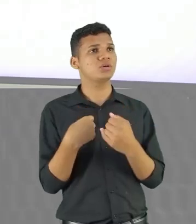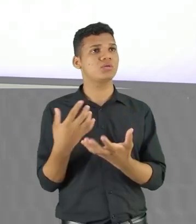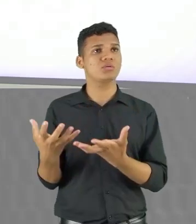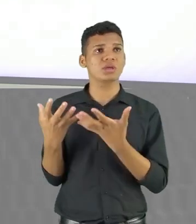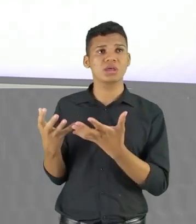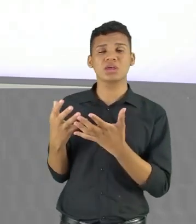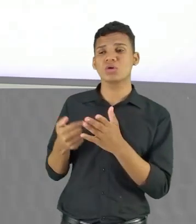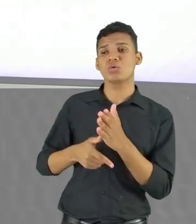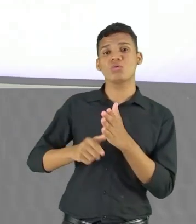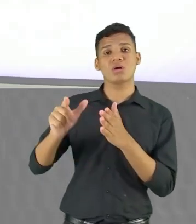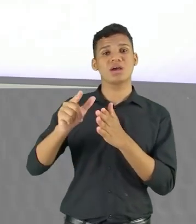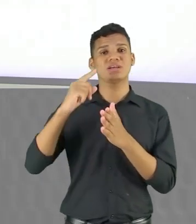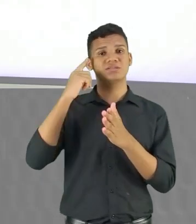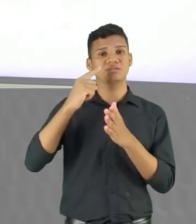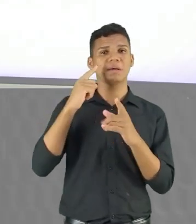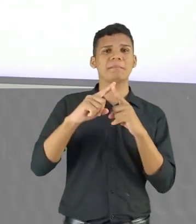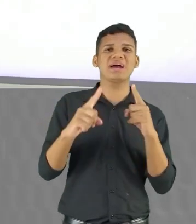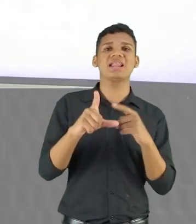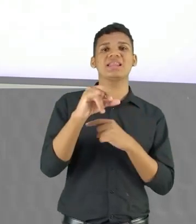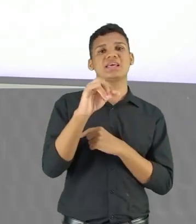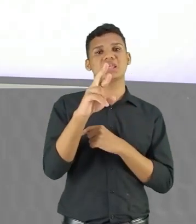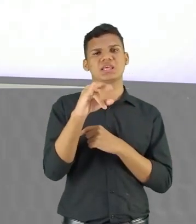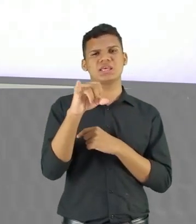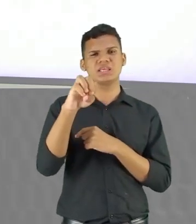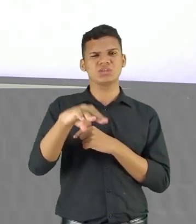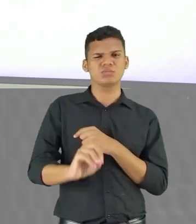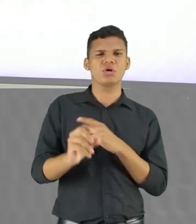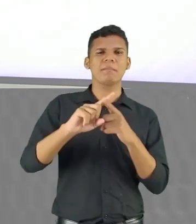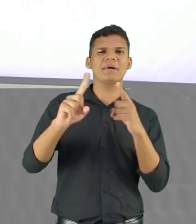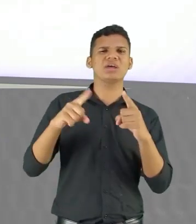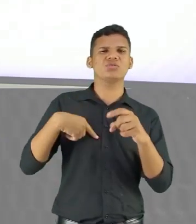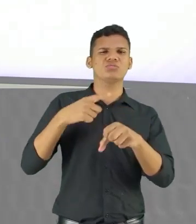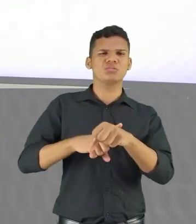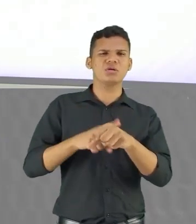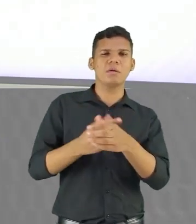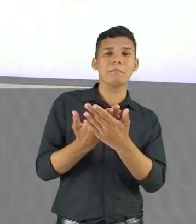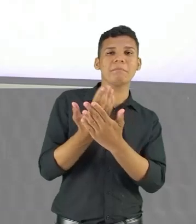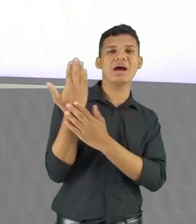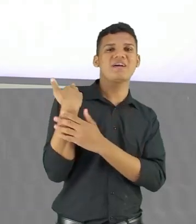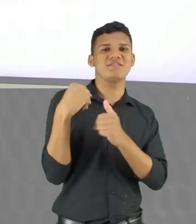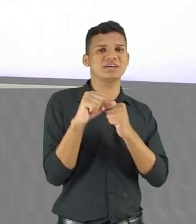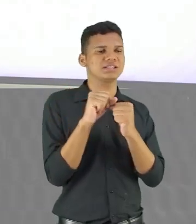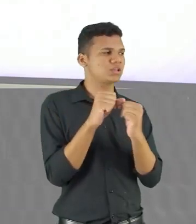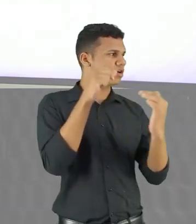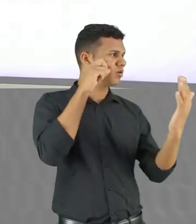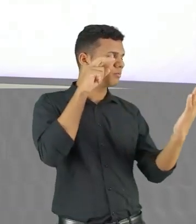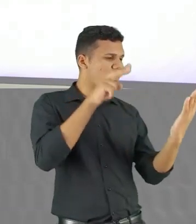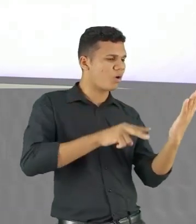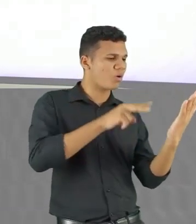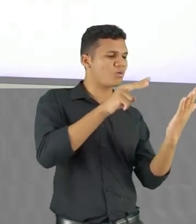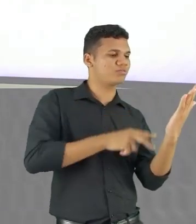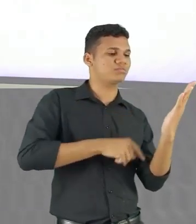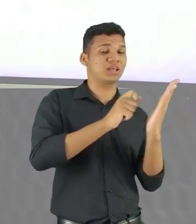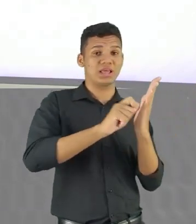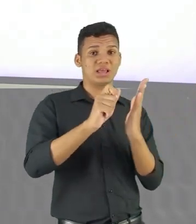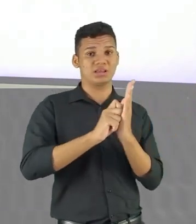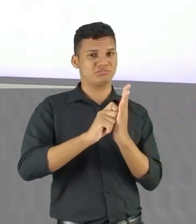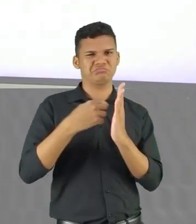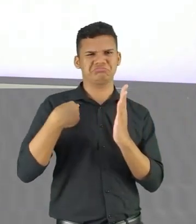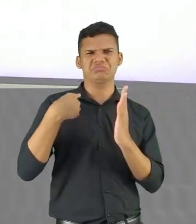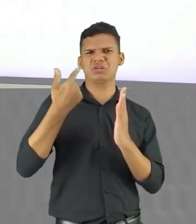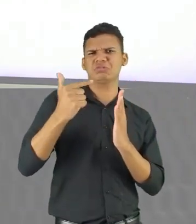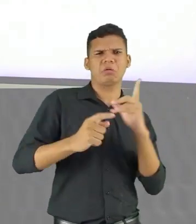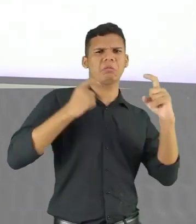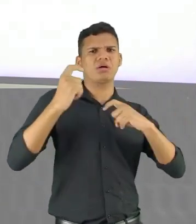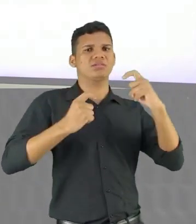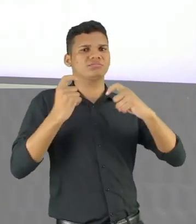lirismo dos loucos, ou seja, aquele lirismo, aquele período que a gente fazia literatura, que a gente não se preocupava com isso, a gente tinha mais liberdade. O